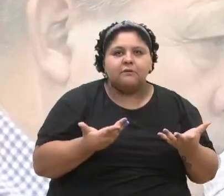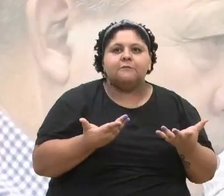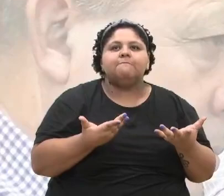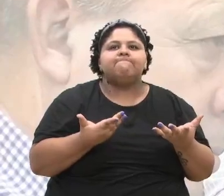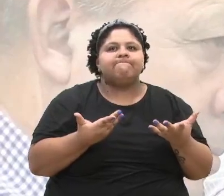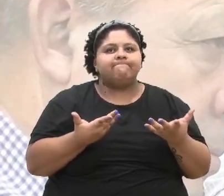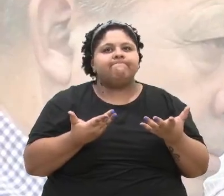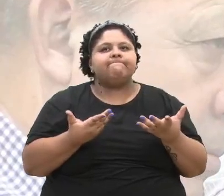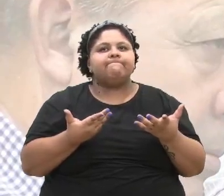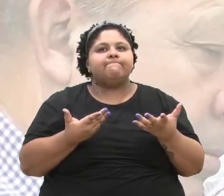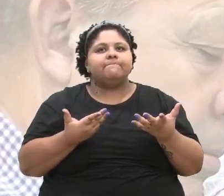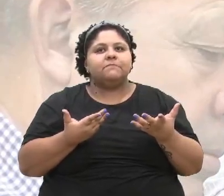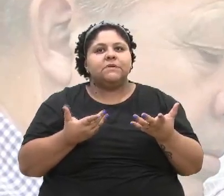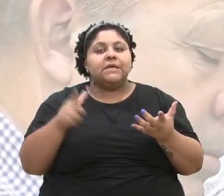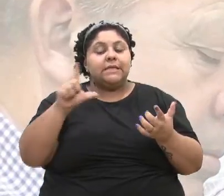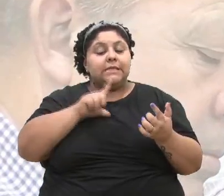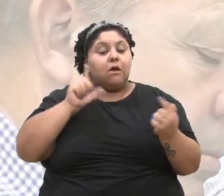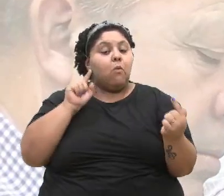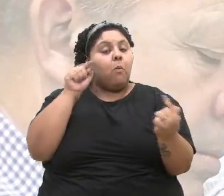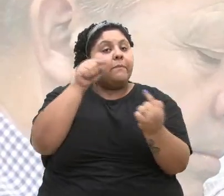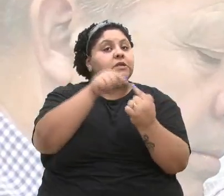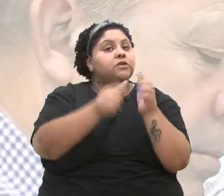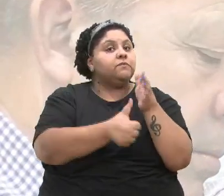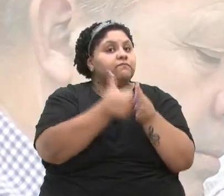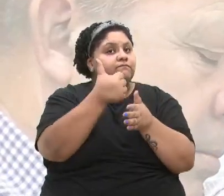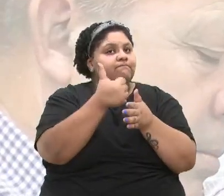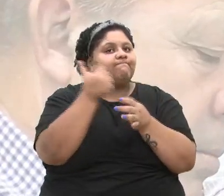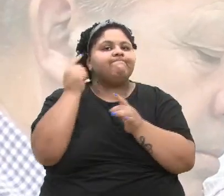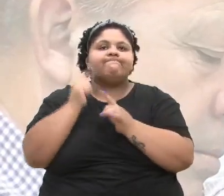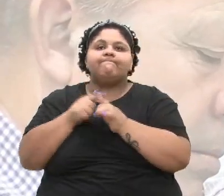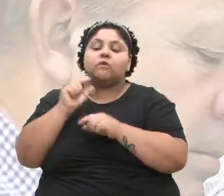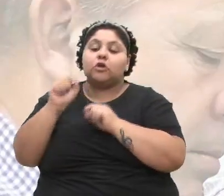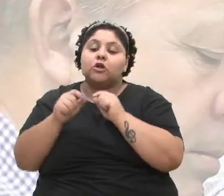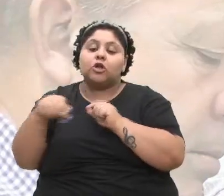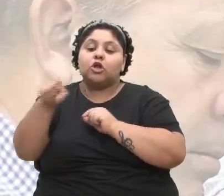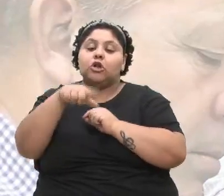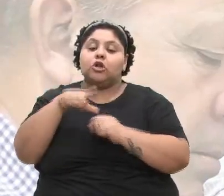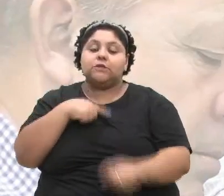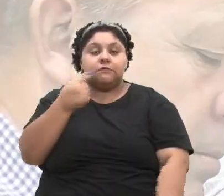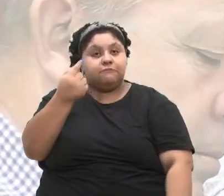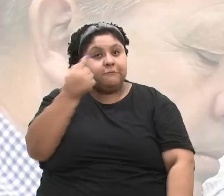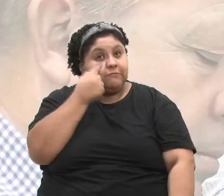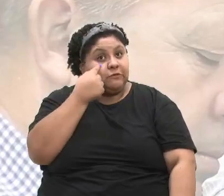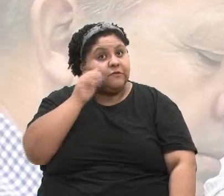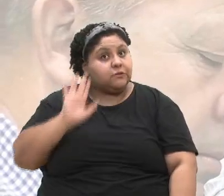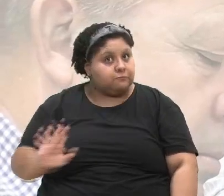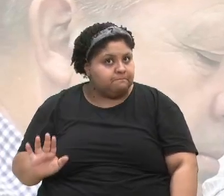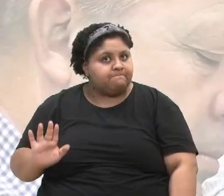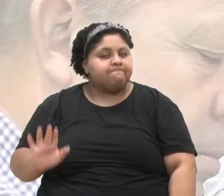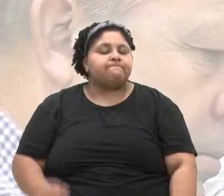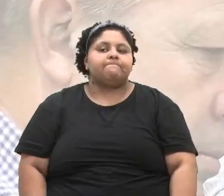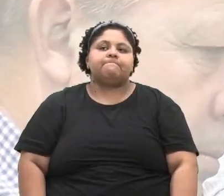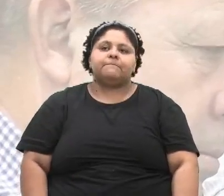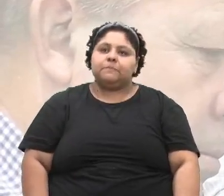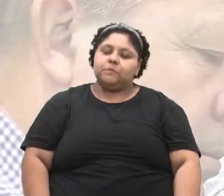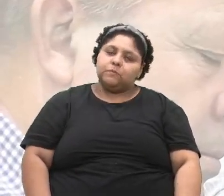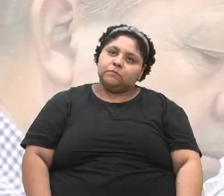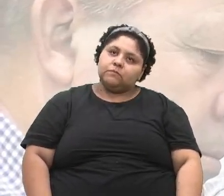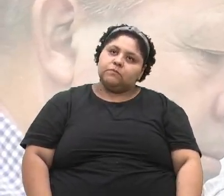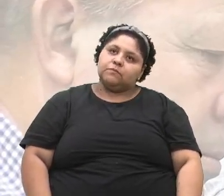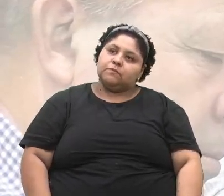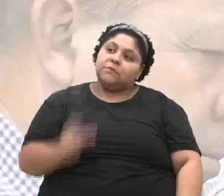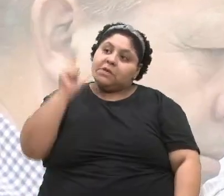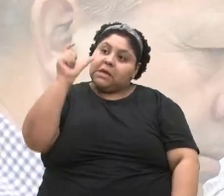propositivos. Porque o que nós temos visto muitas vezes? As